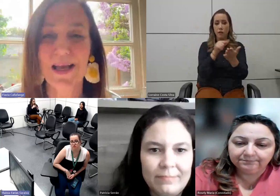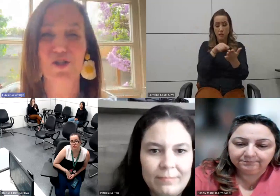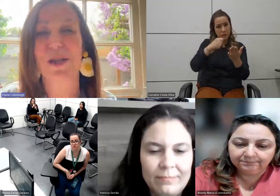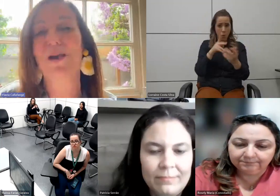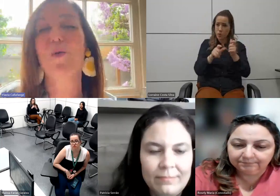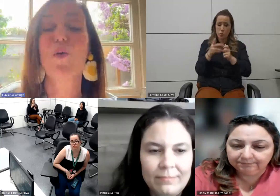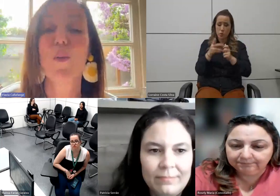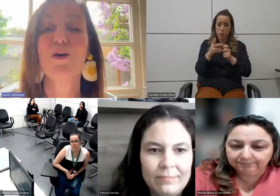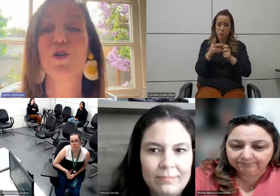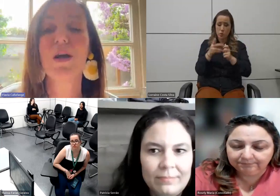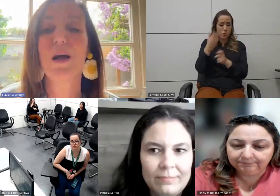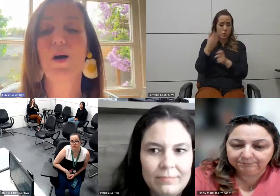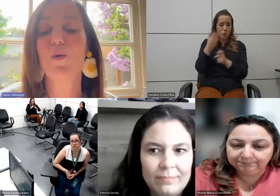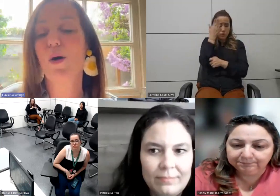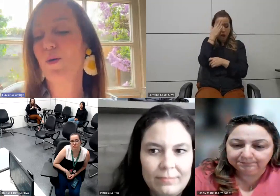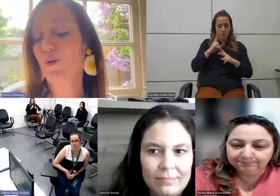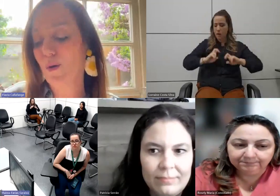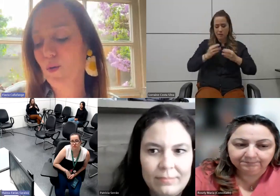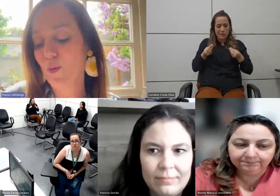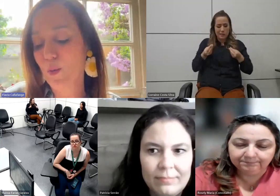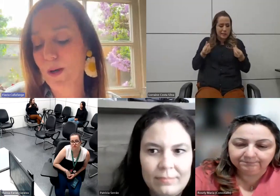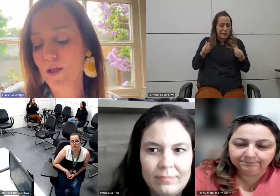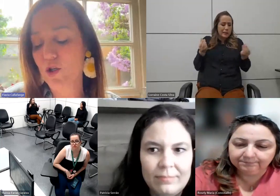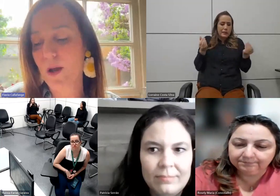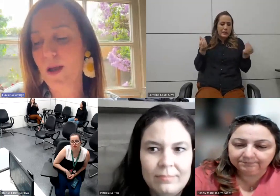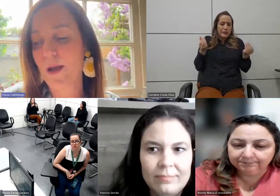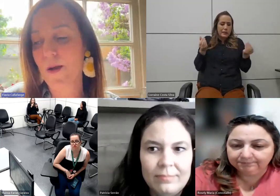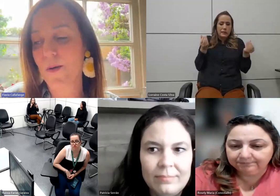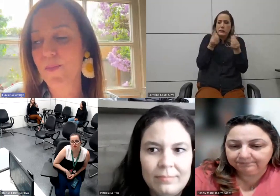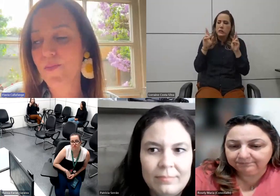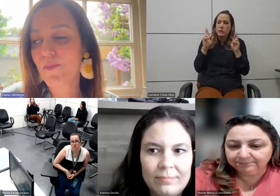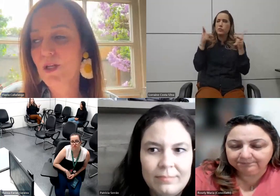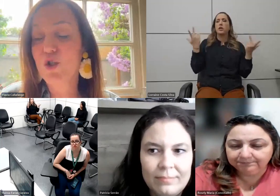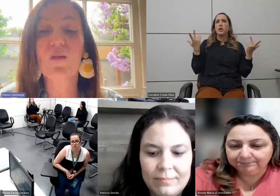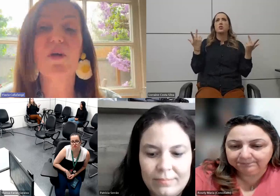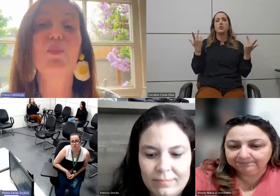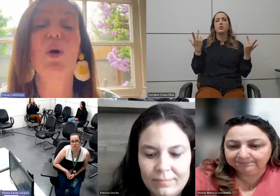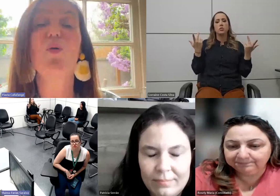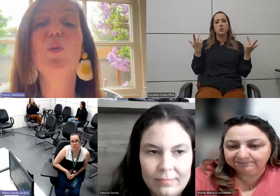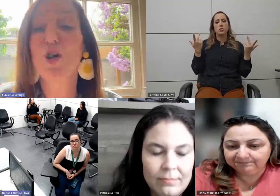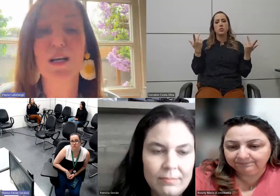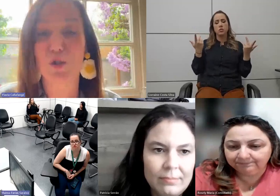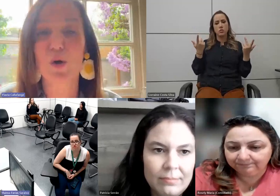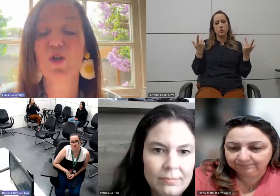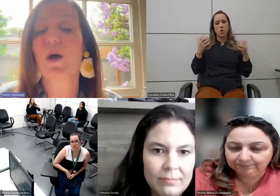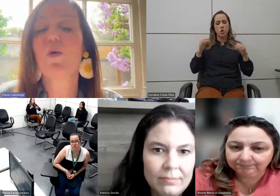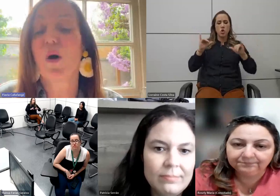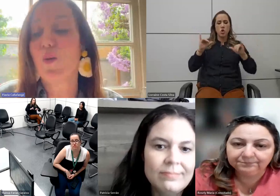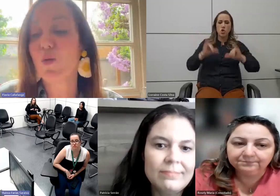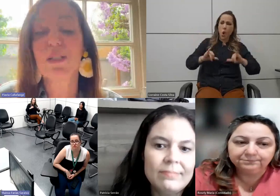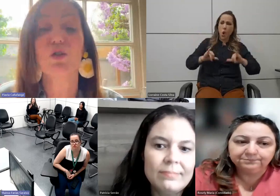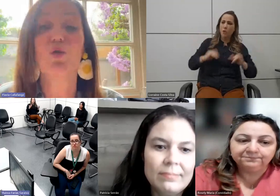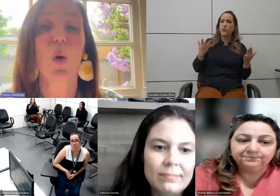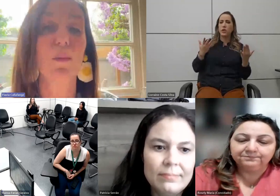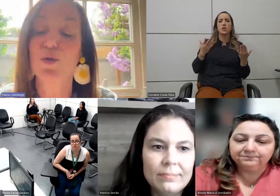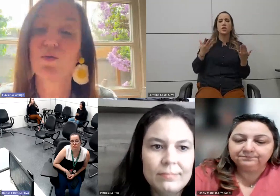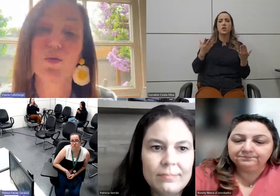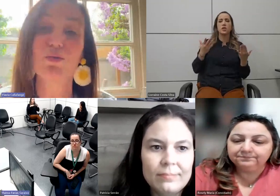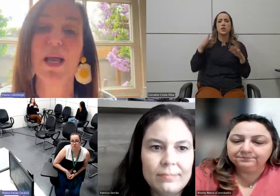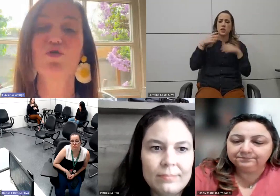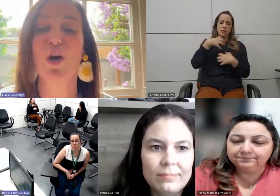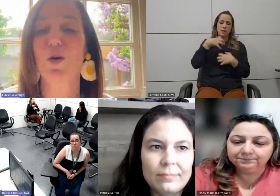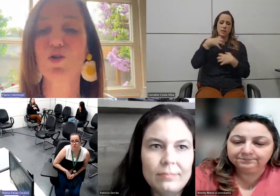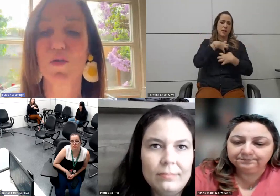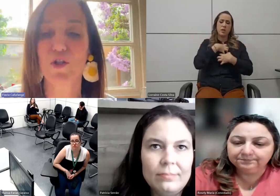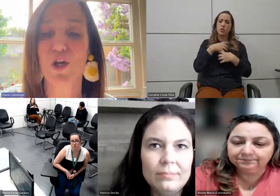que elas têm, elas têm algumas, algumas, sofrem por algumas razões, têm alguns sintomas,